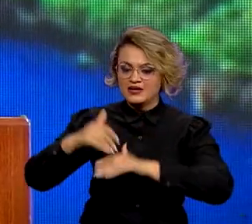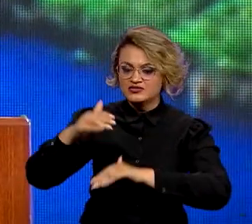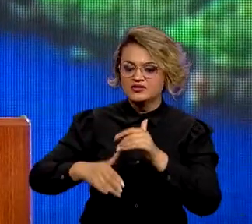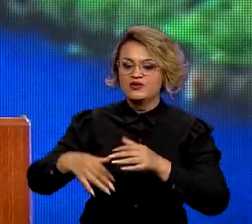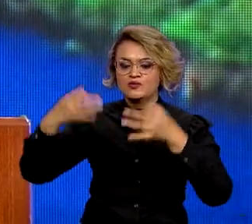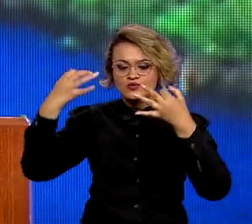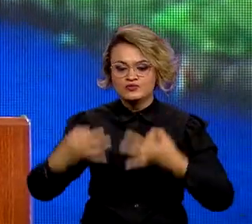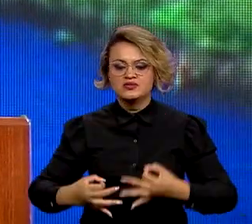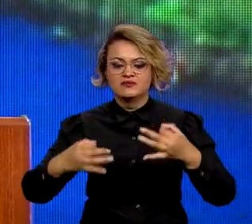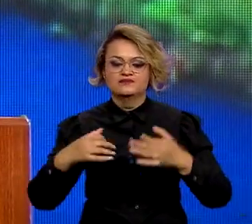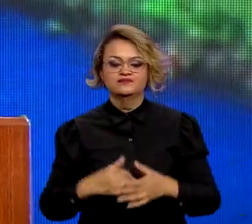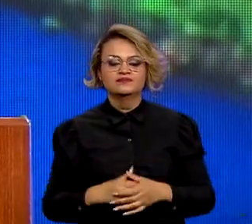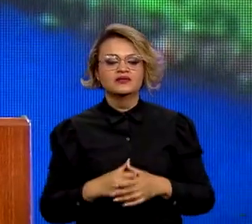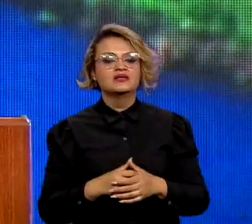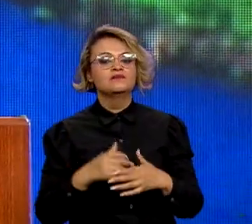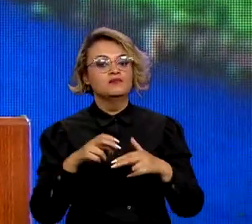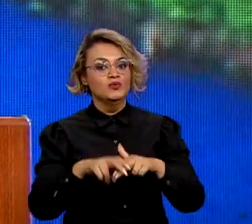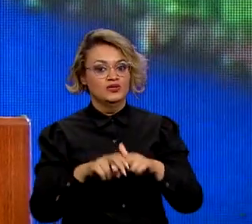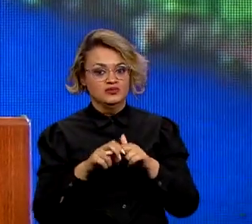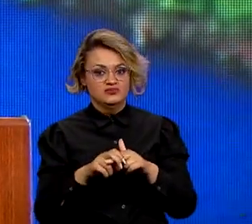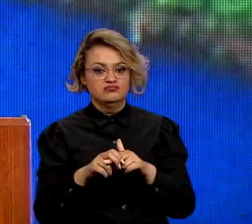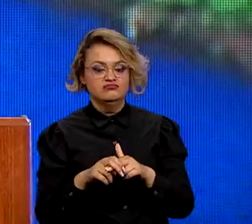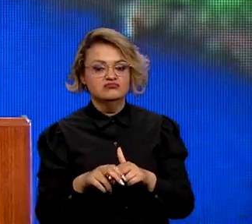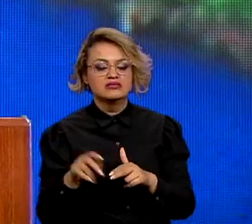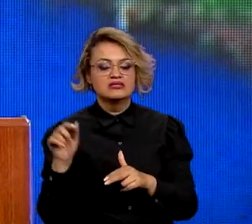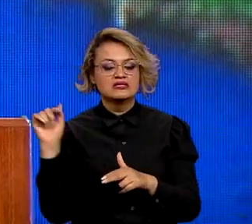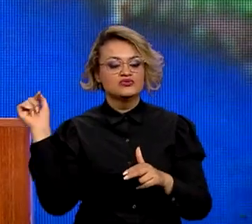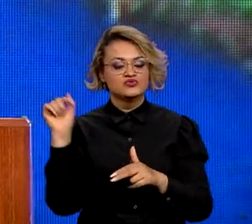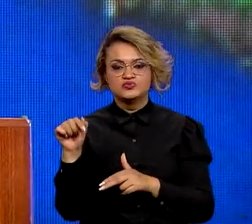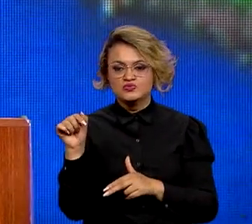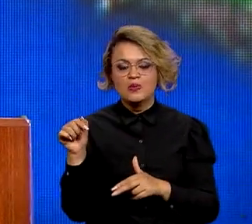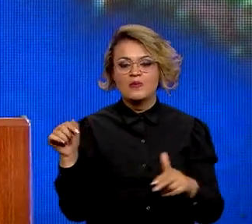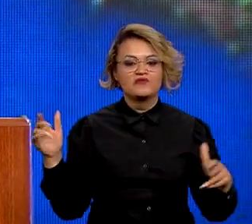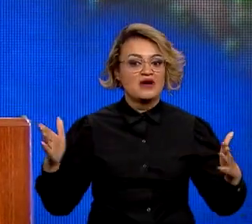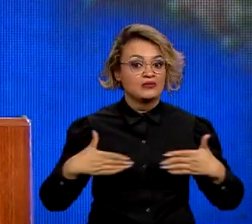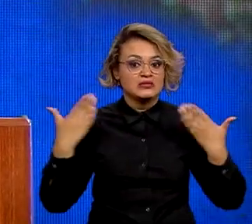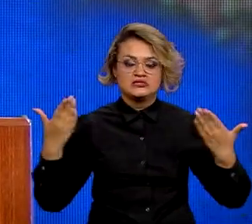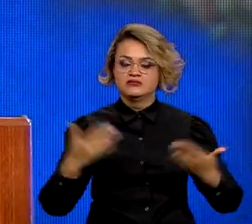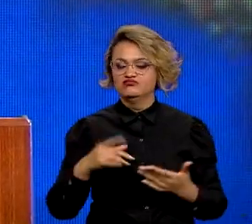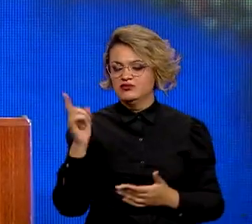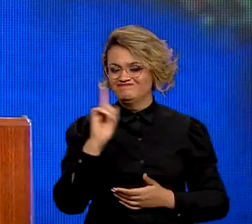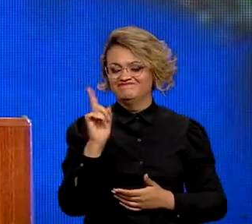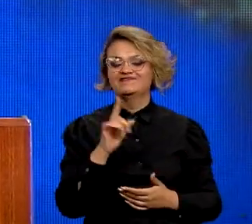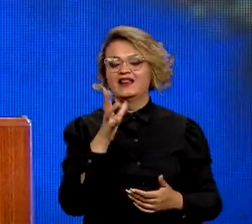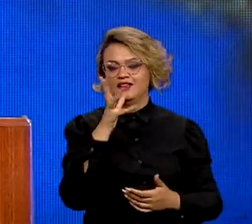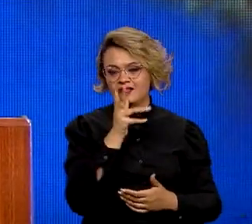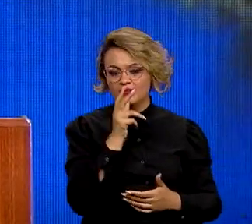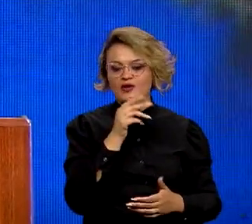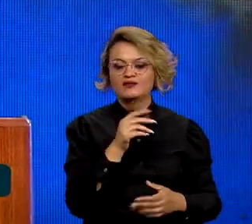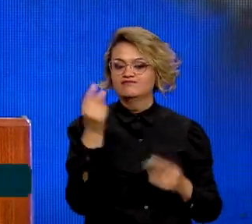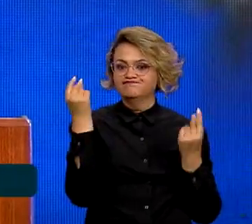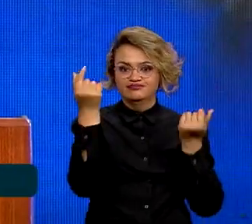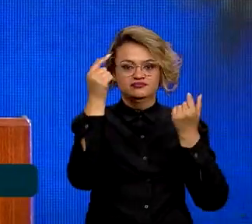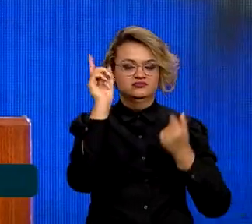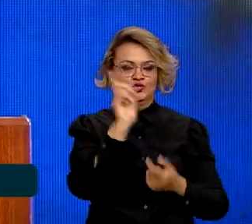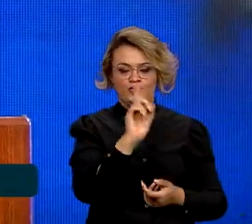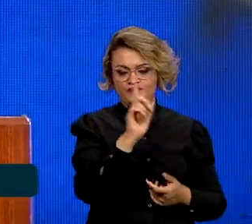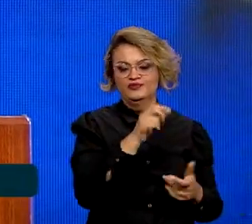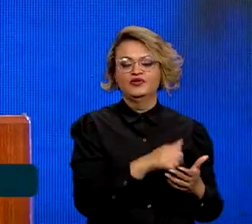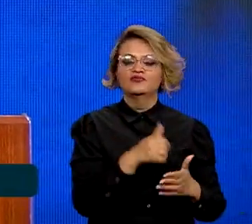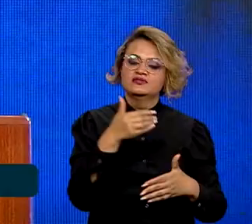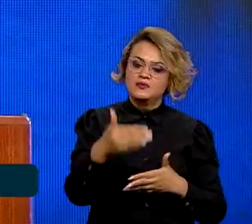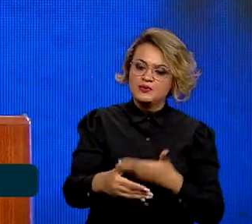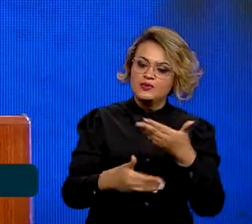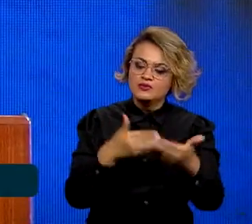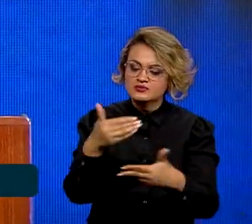o que é correto. Isso não acontecerá da noite para o dia, como um passe de mágica. Será